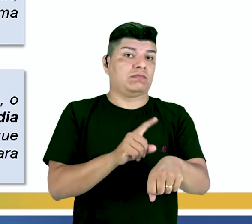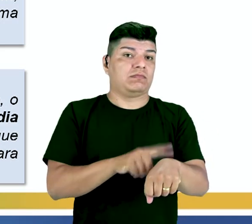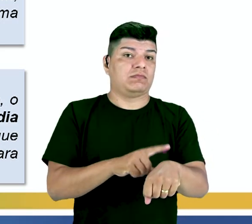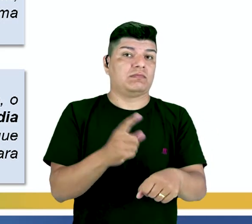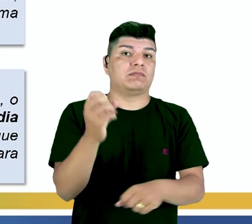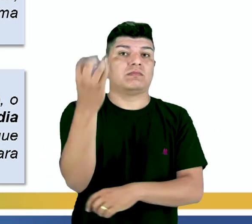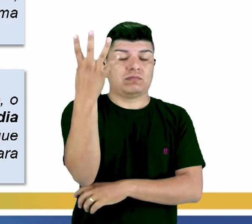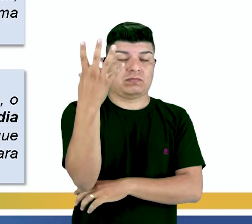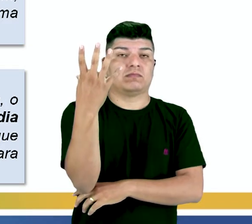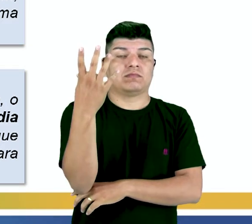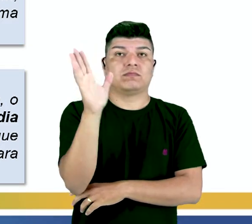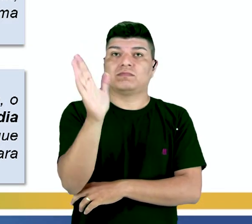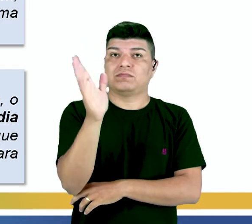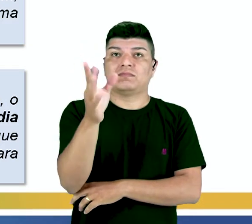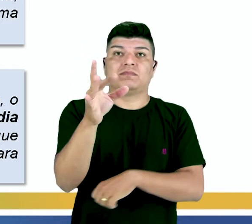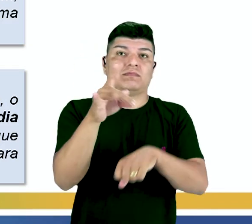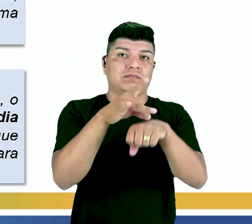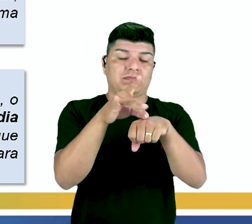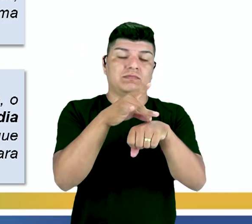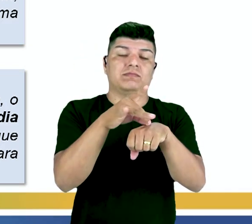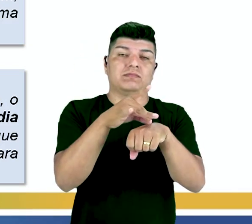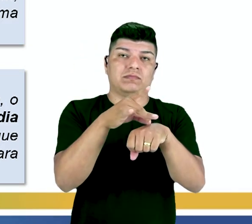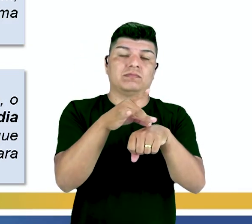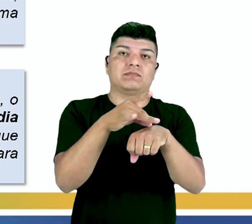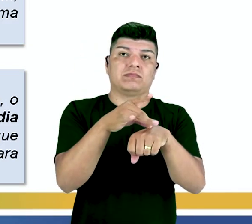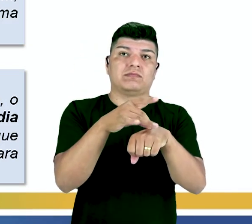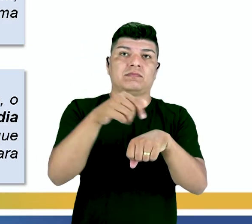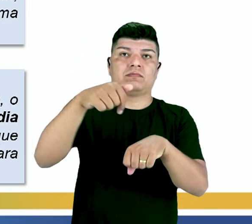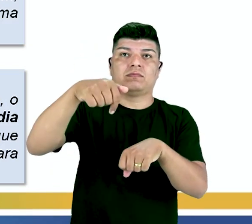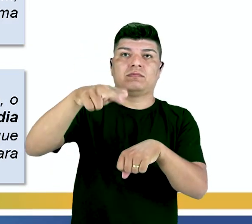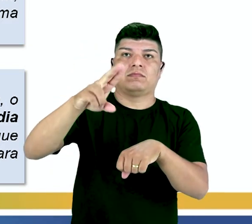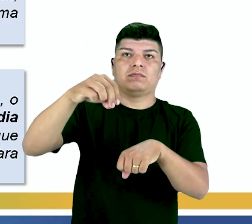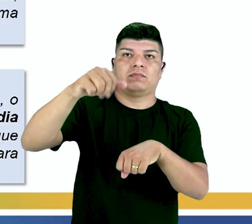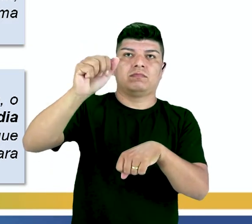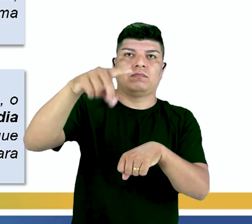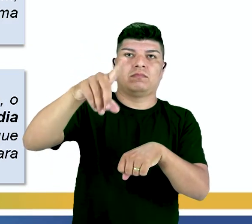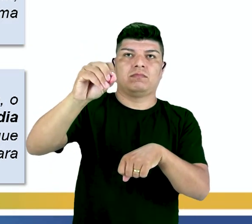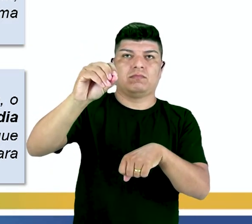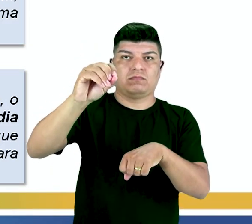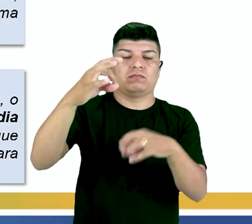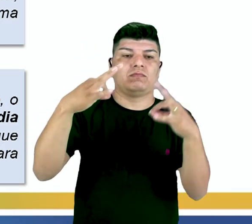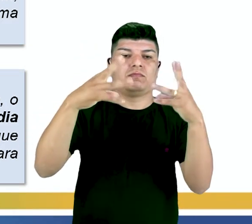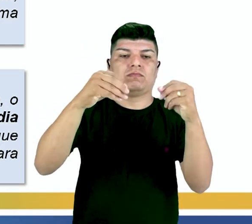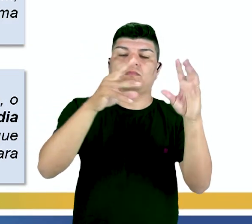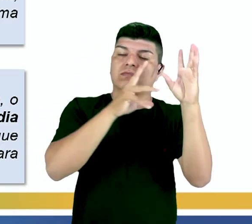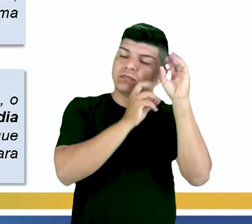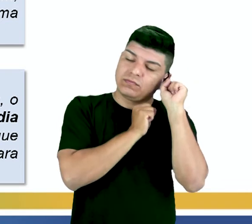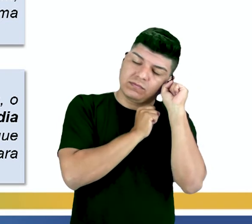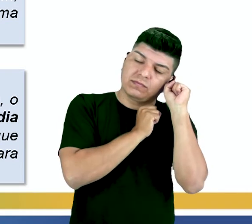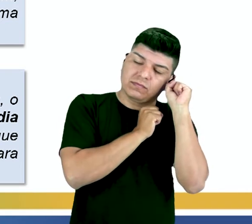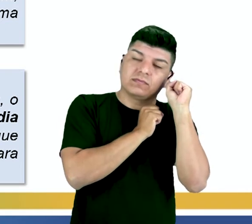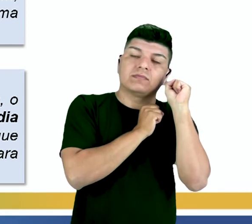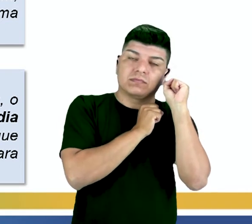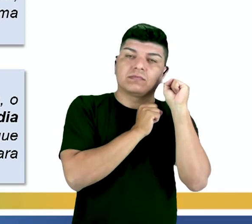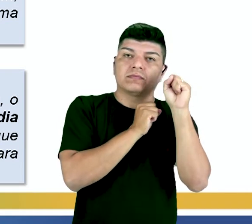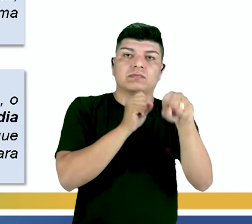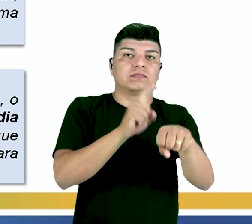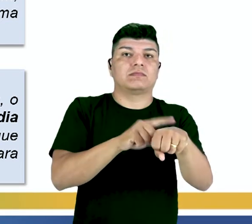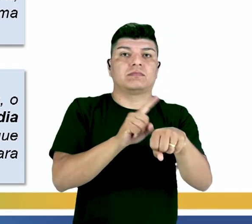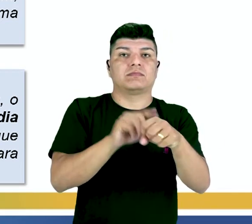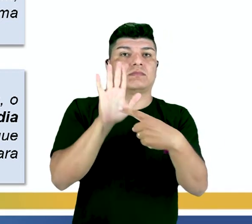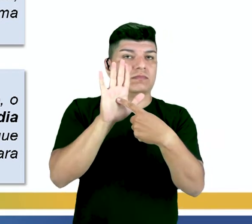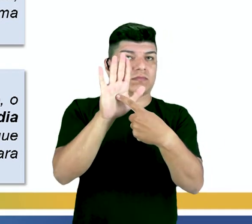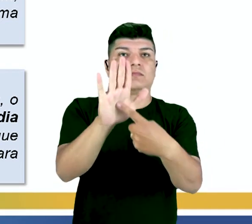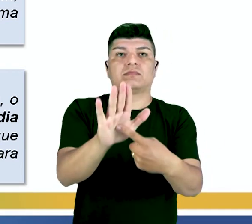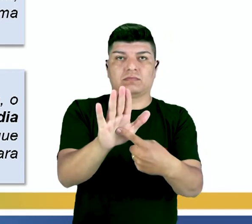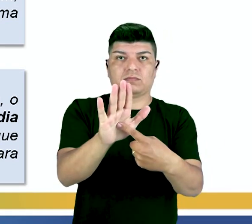Perceba que a gente já está com eles demarcados no trecho. Nós temos lá a expressão, quando todos dormiam, que é um marcador temporal, que naquele momento